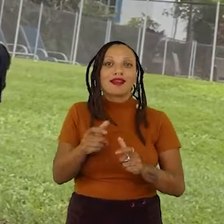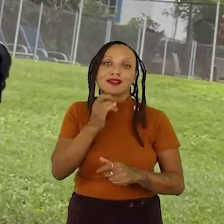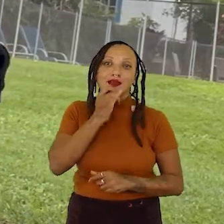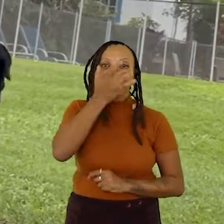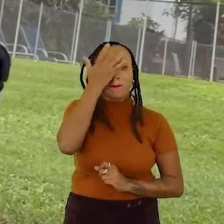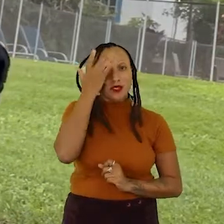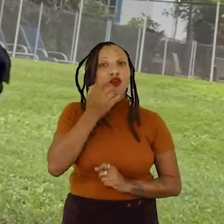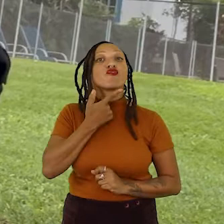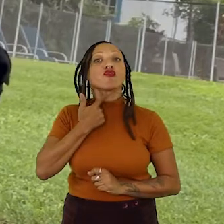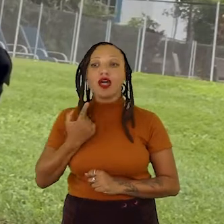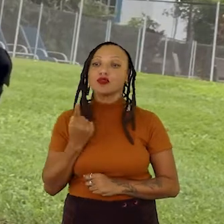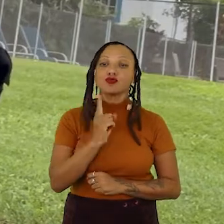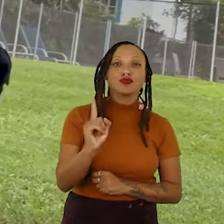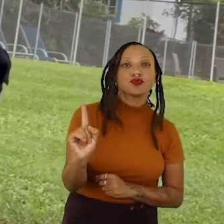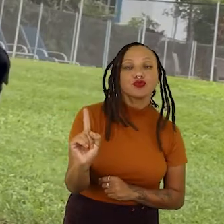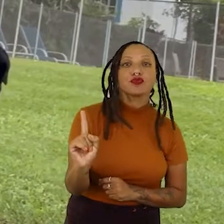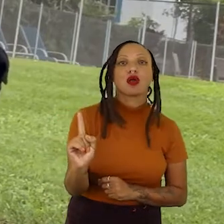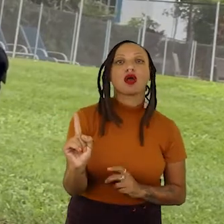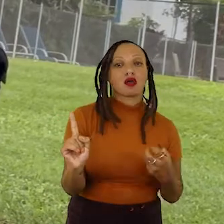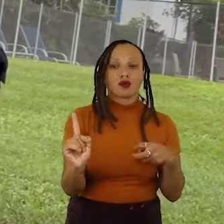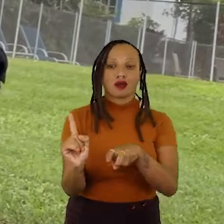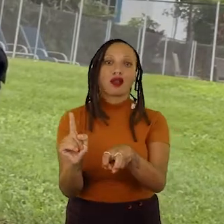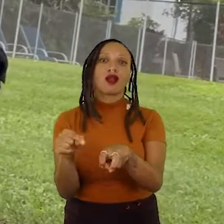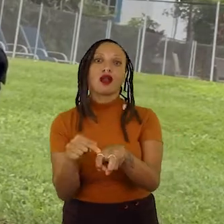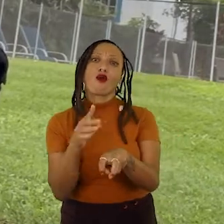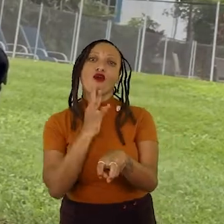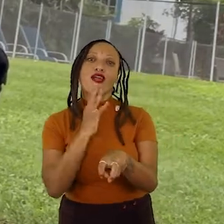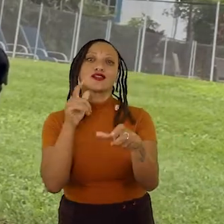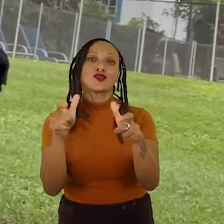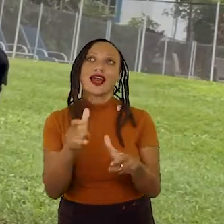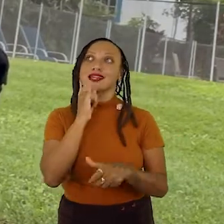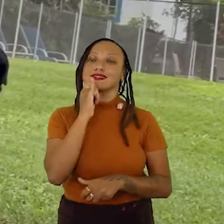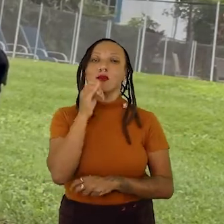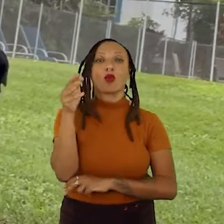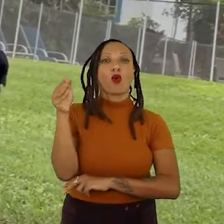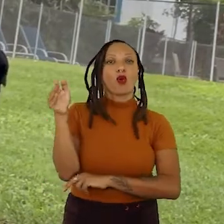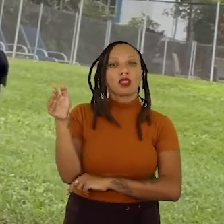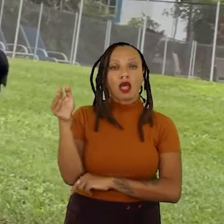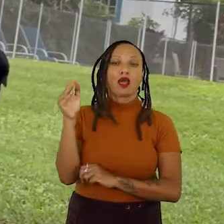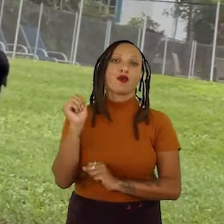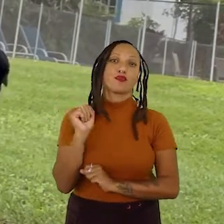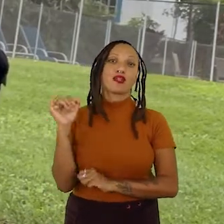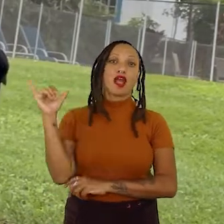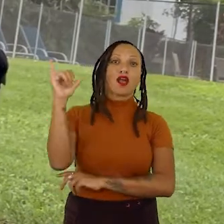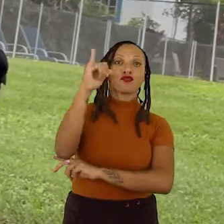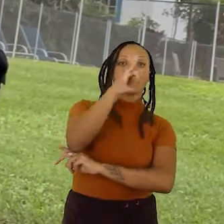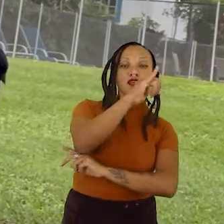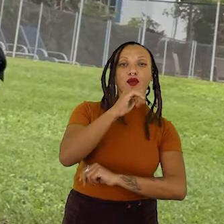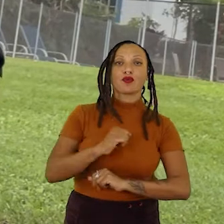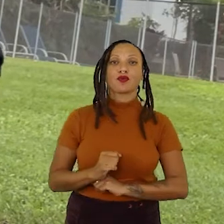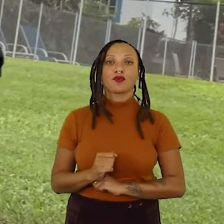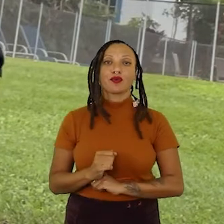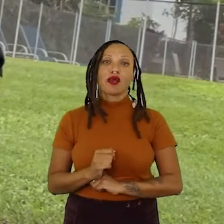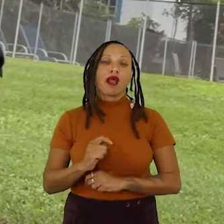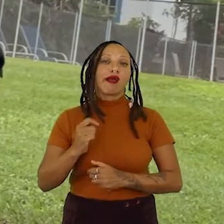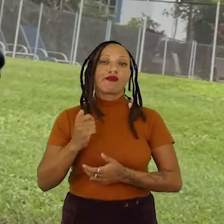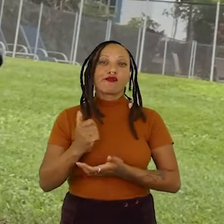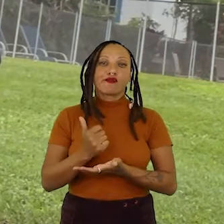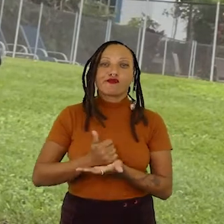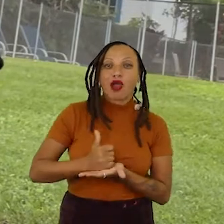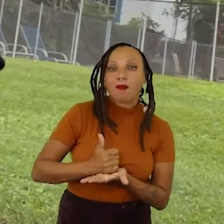teria necessidade ou vontade de ir, como hotéis, aviões, farmácia,